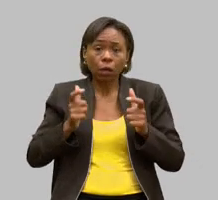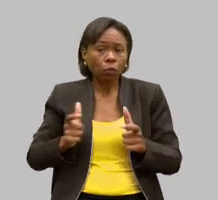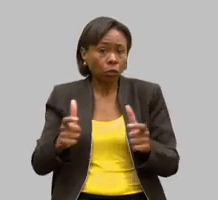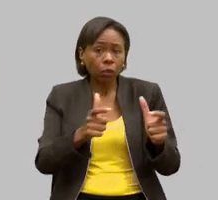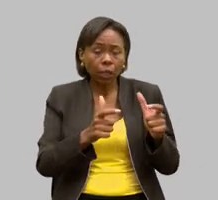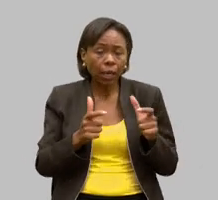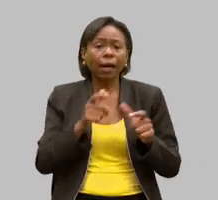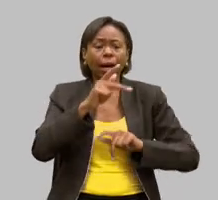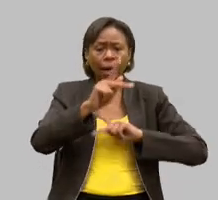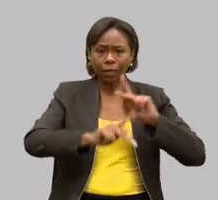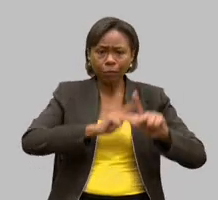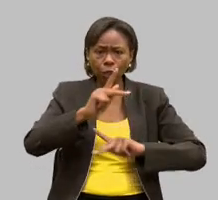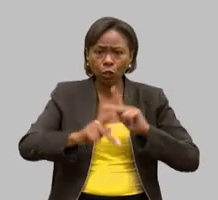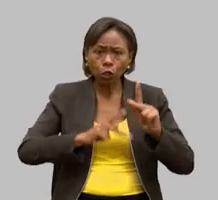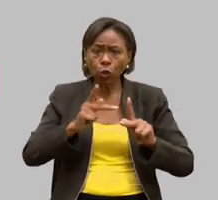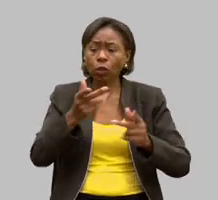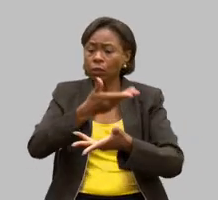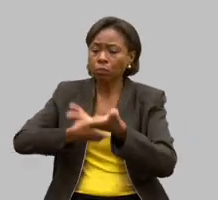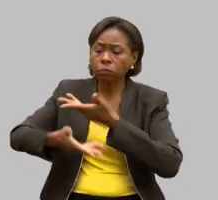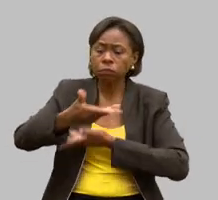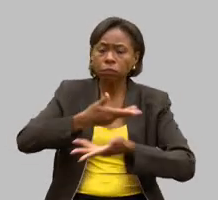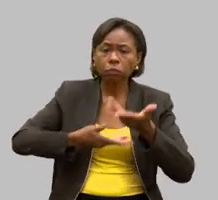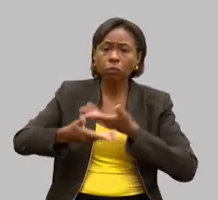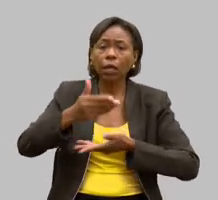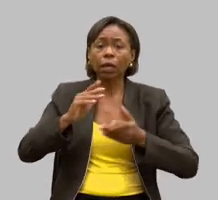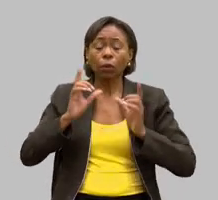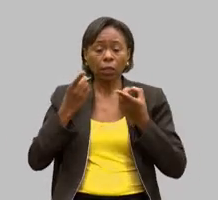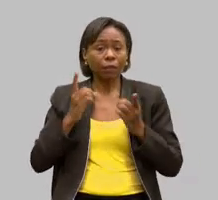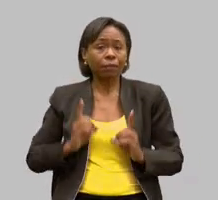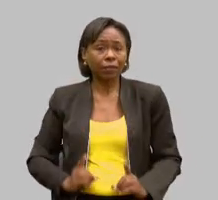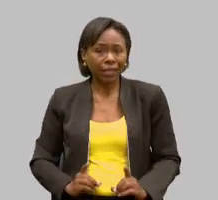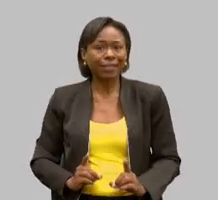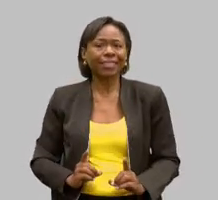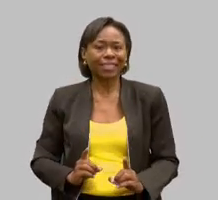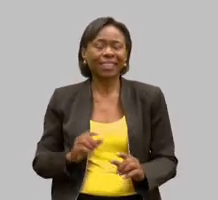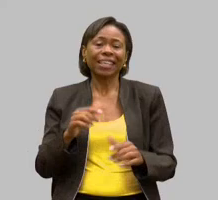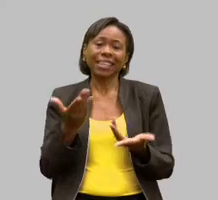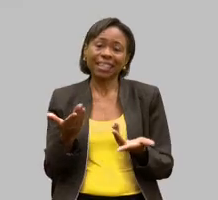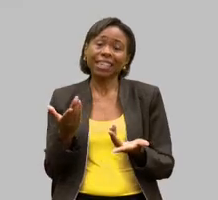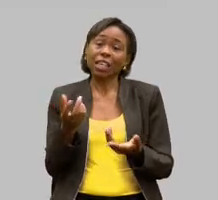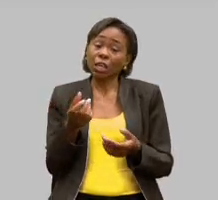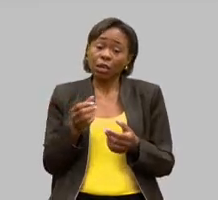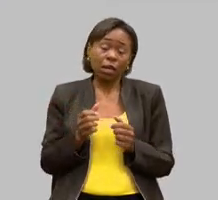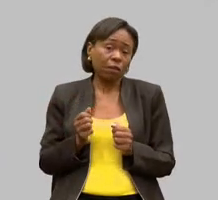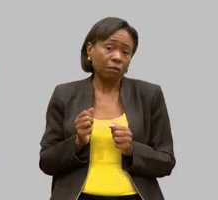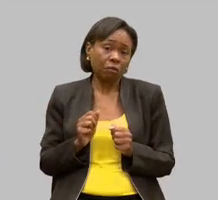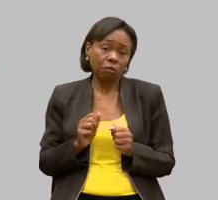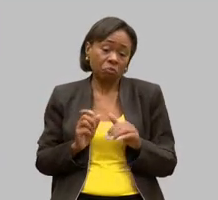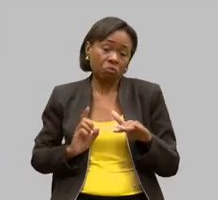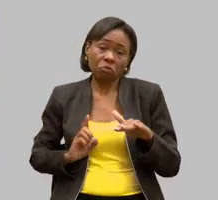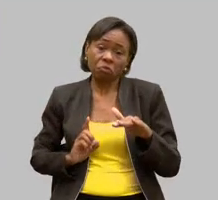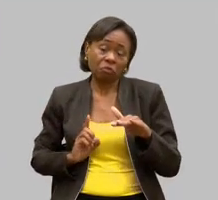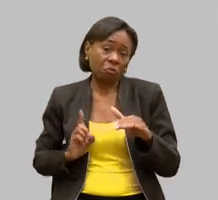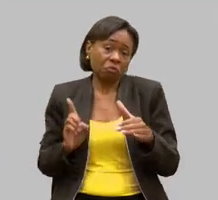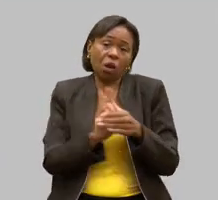trabalhar em loco com a pessoa com deficiência ir para a sociedade e ser aquela pessoa que transforma a sociedade combate o